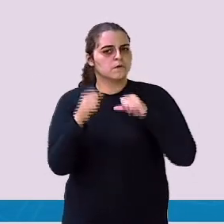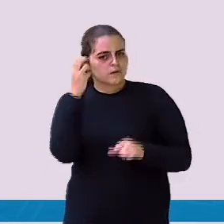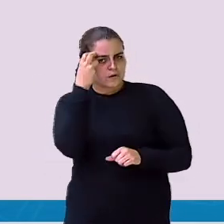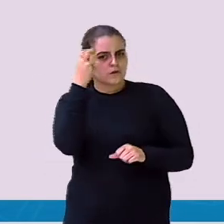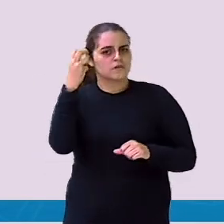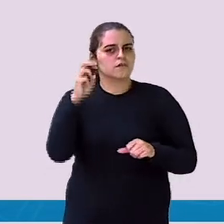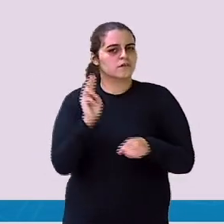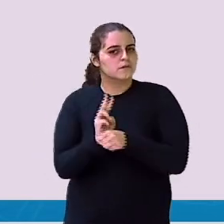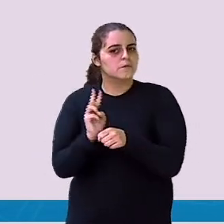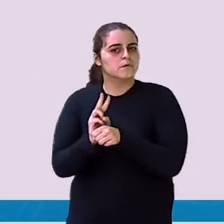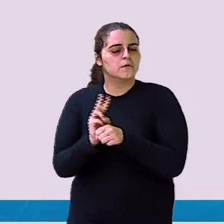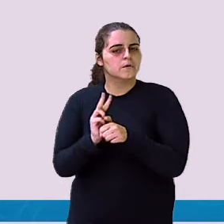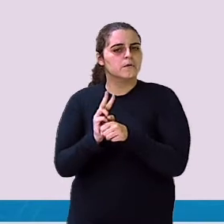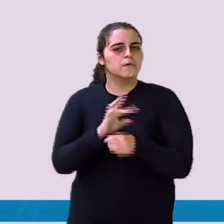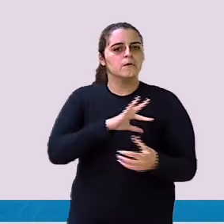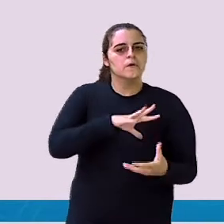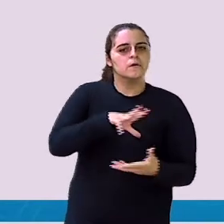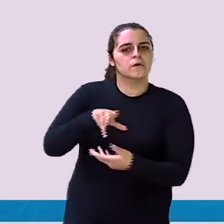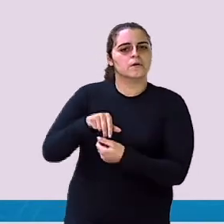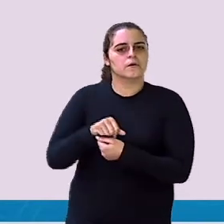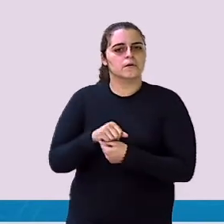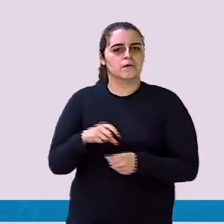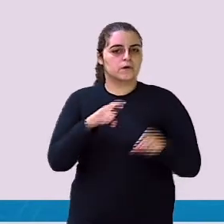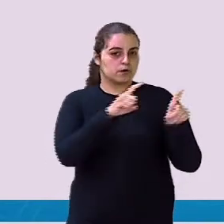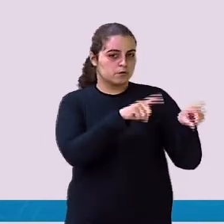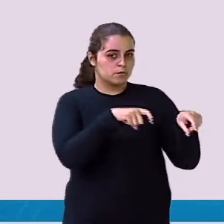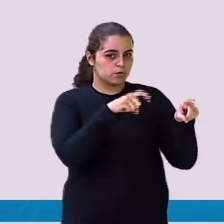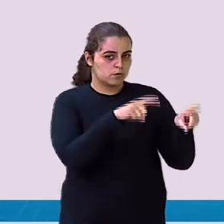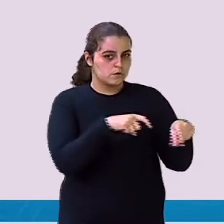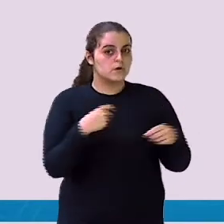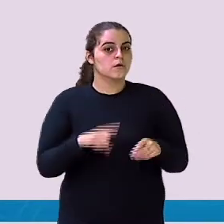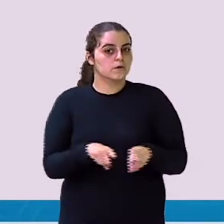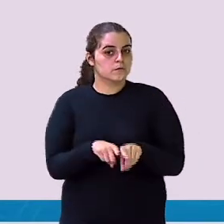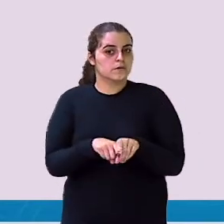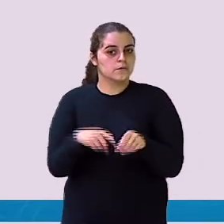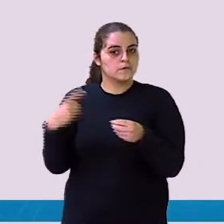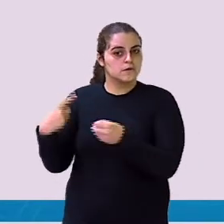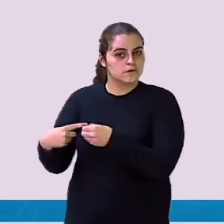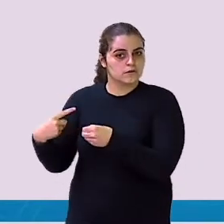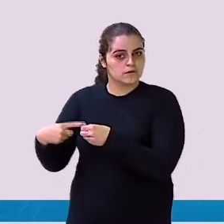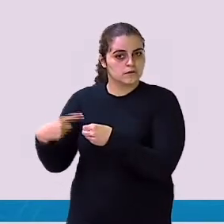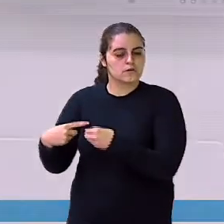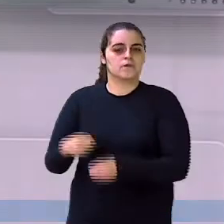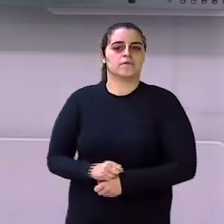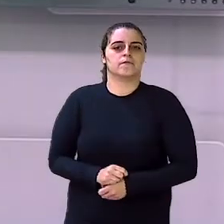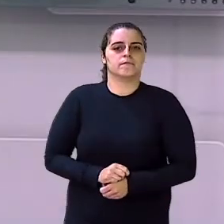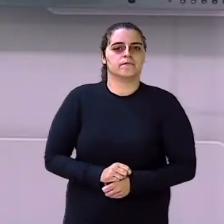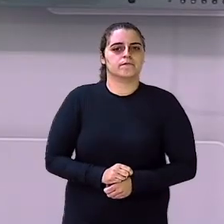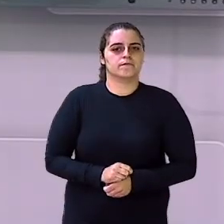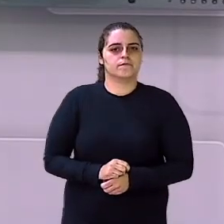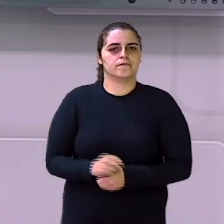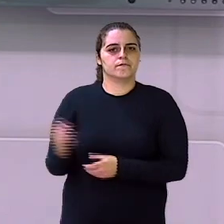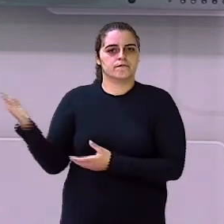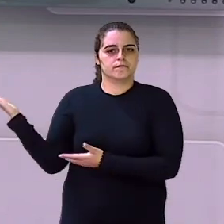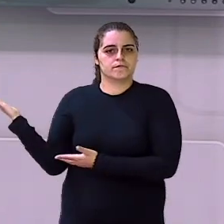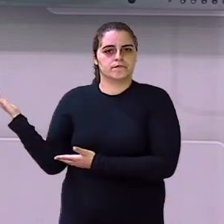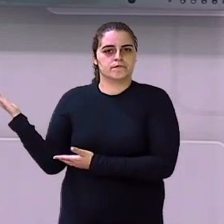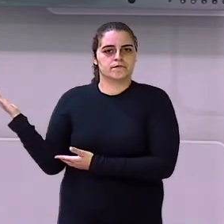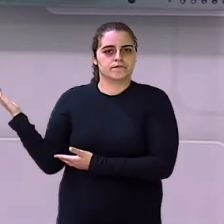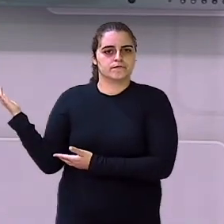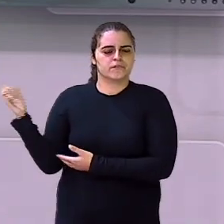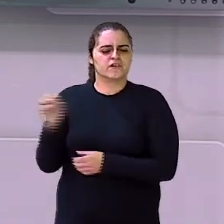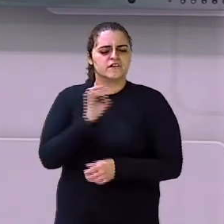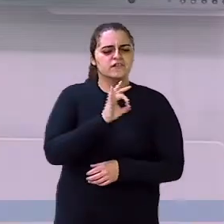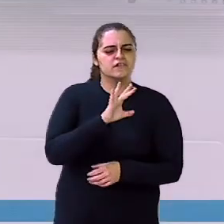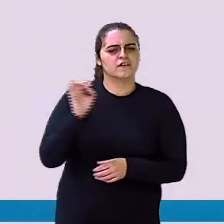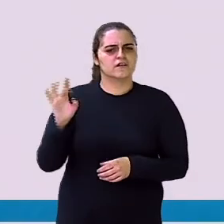ambiente Tanto no campo Na área rural Como na cidade Na área urbana Se